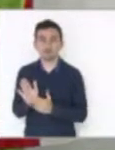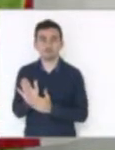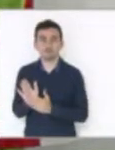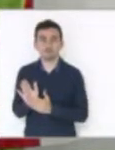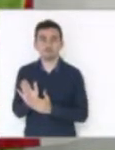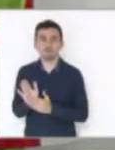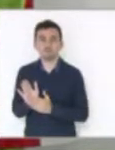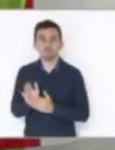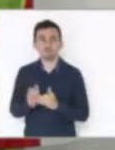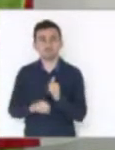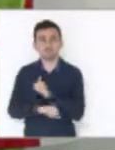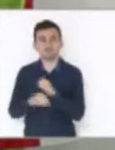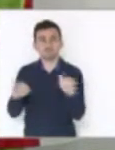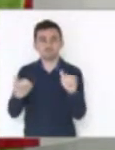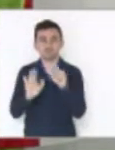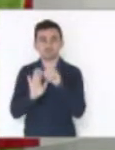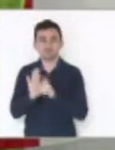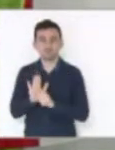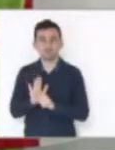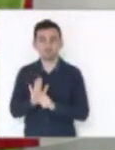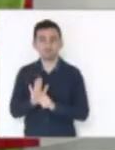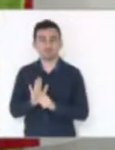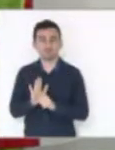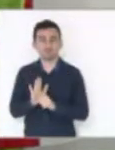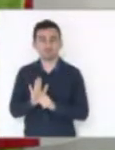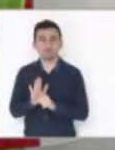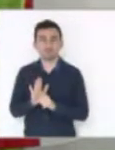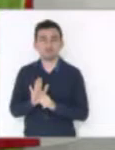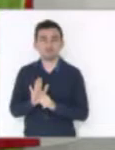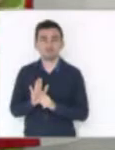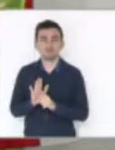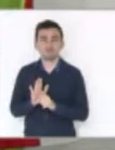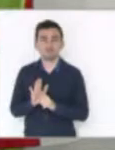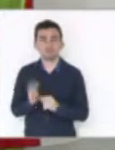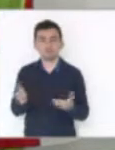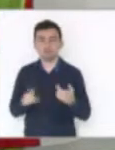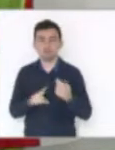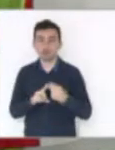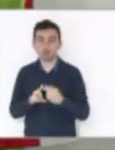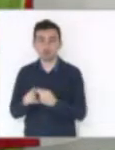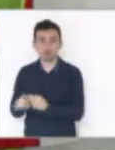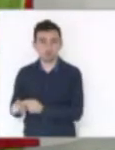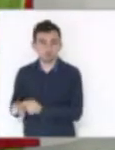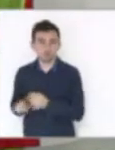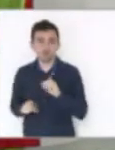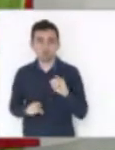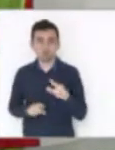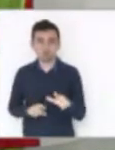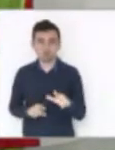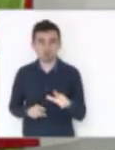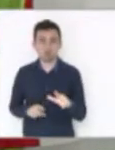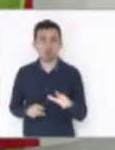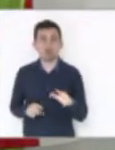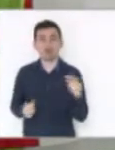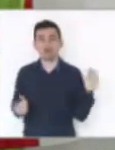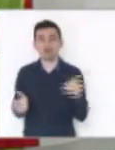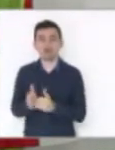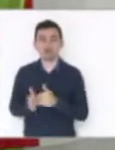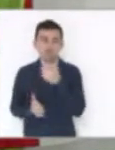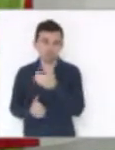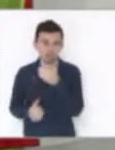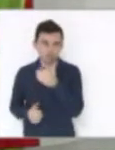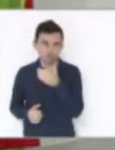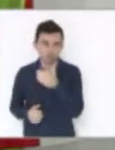anuncia uma redução na ordem de 0,5% nos meses de julho a dezembro de 2017, o que